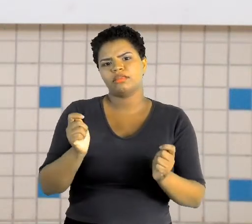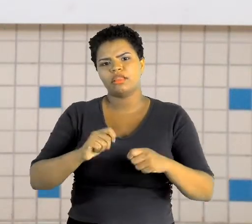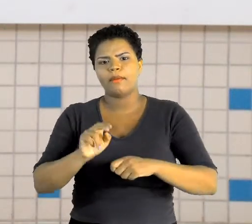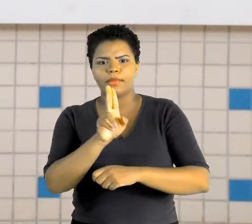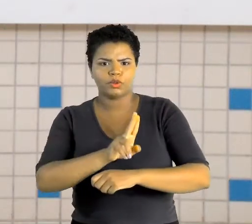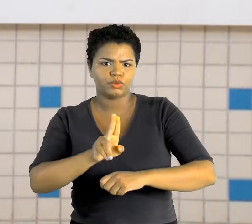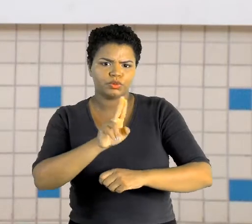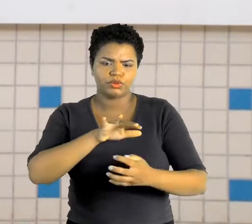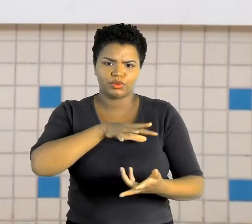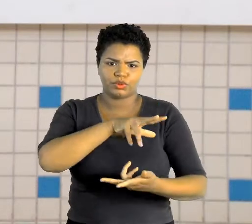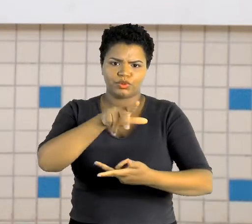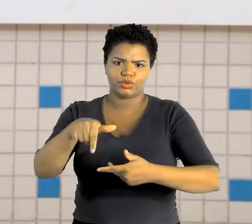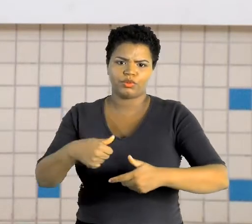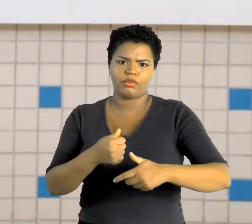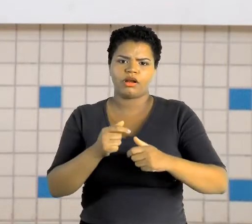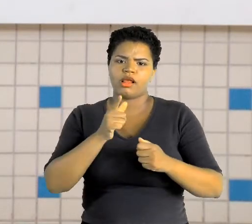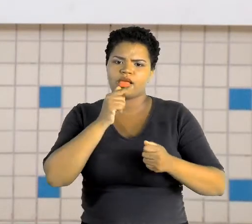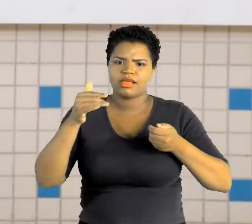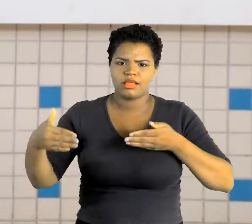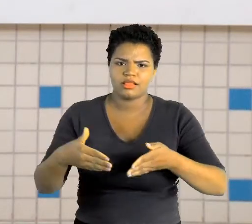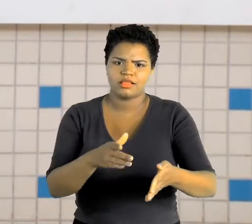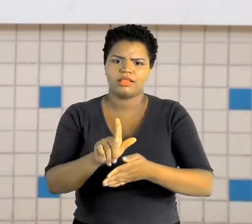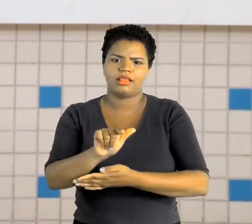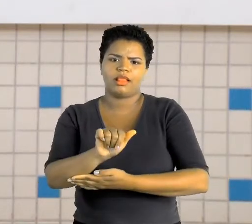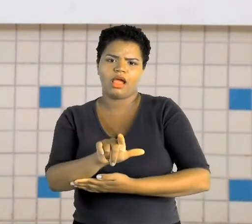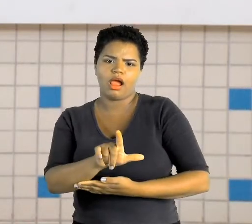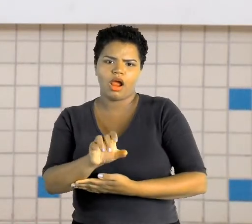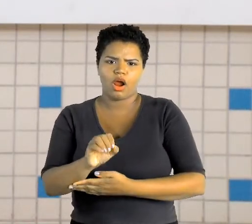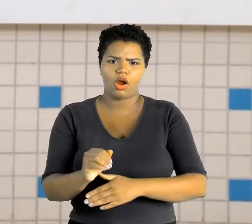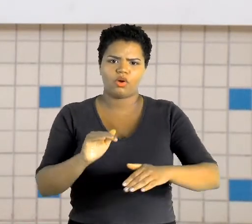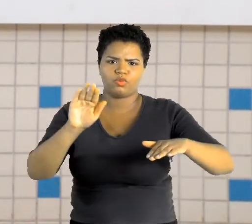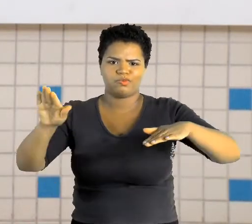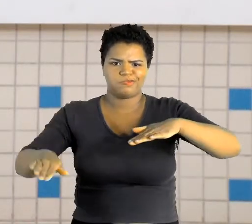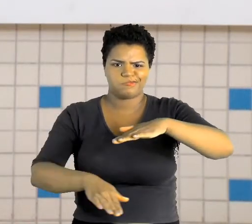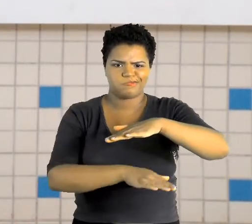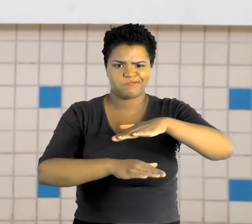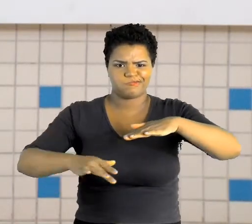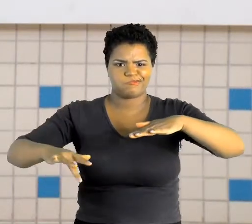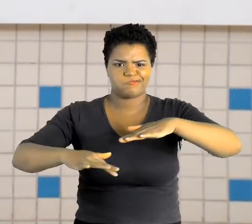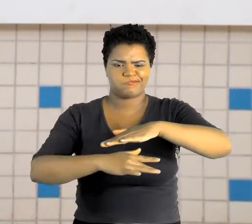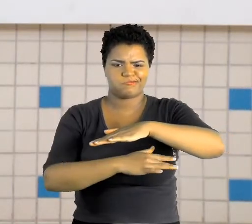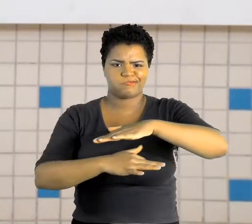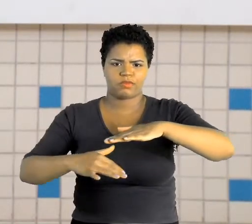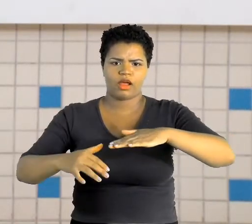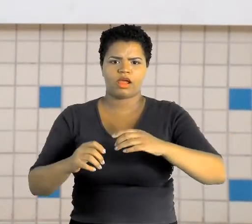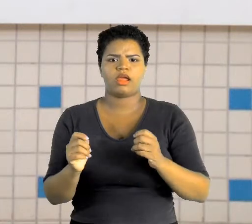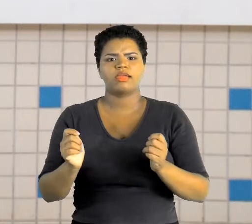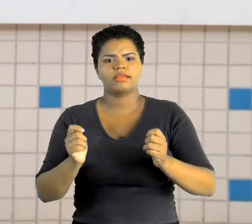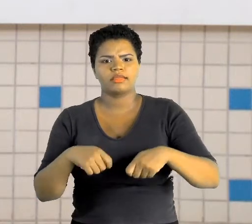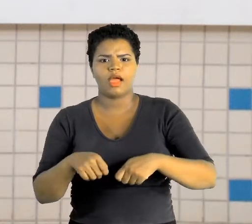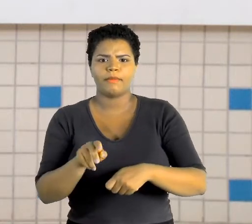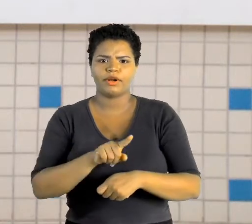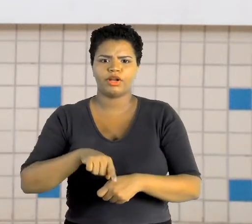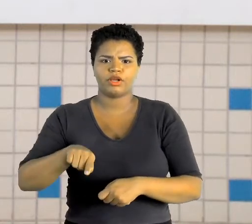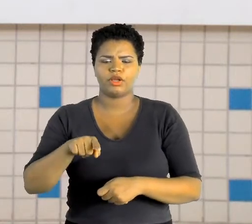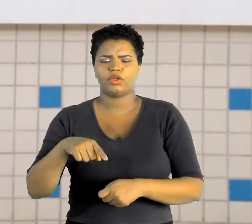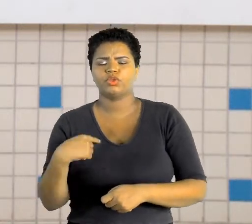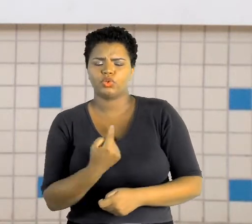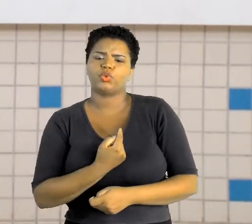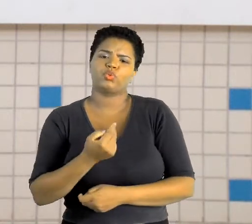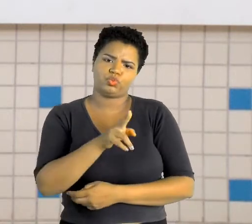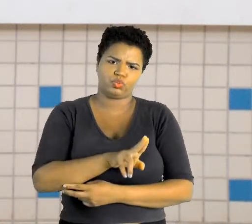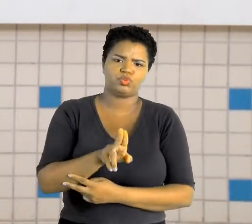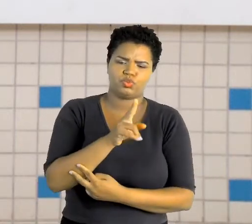subterrâneo da terra, que nós temos acesso para consumir, que está próximo, que a consegue consumir essa água e usar